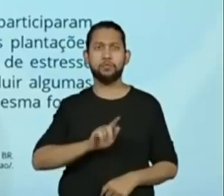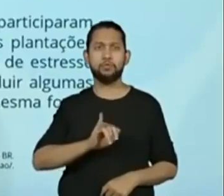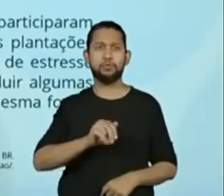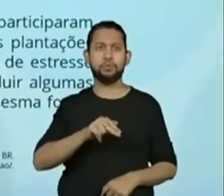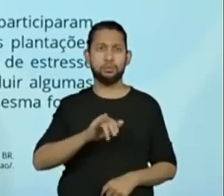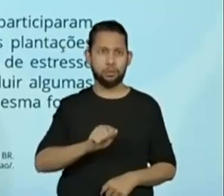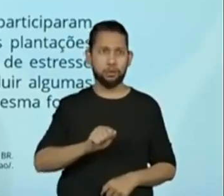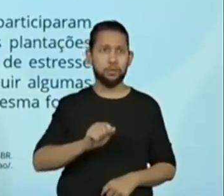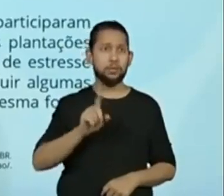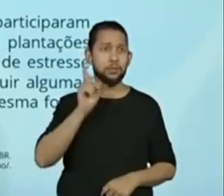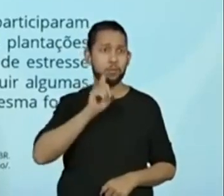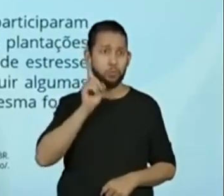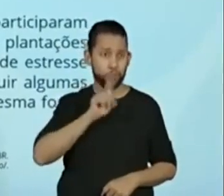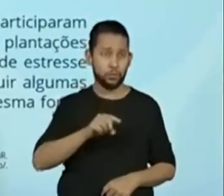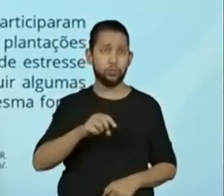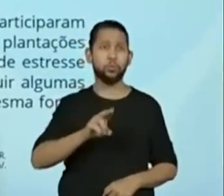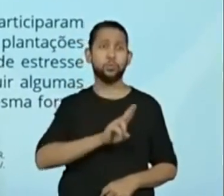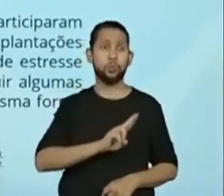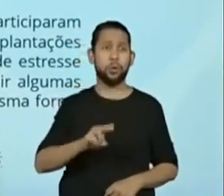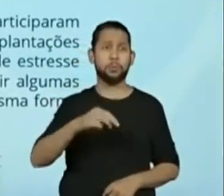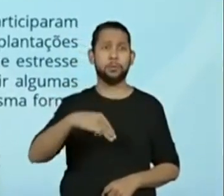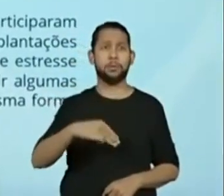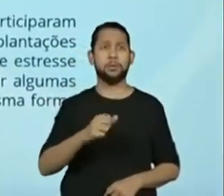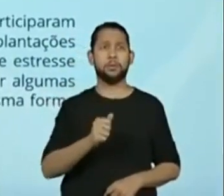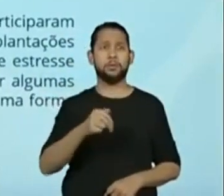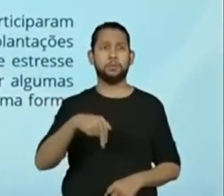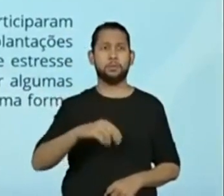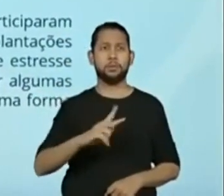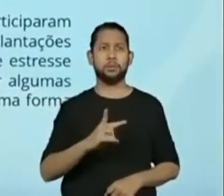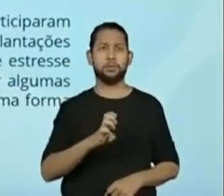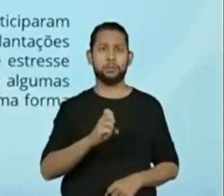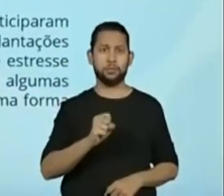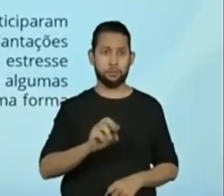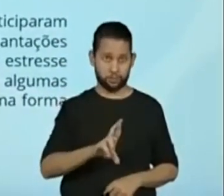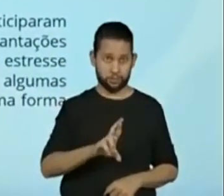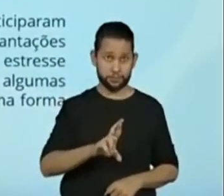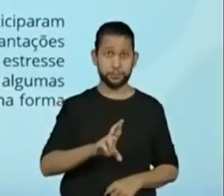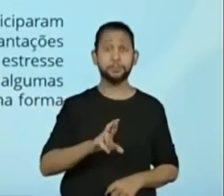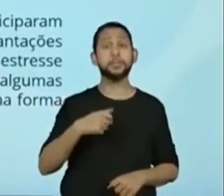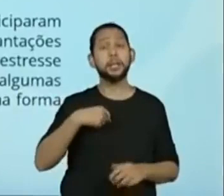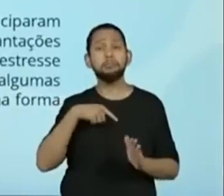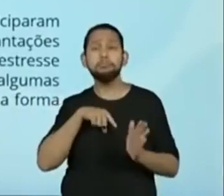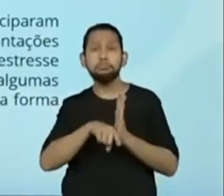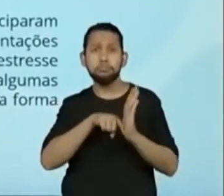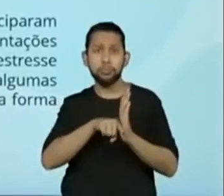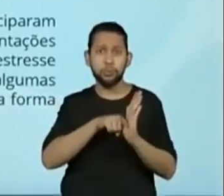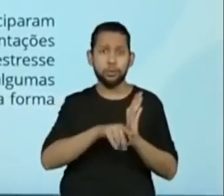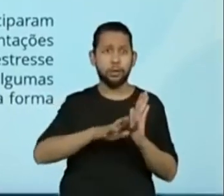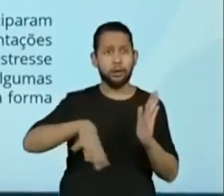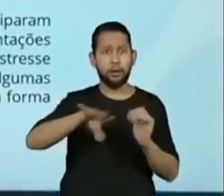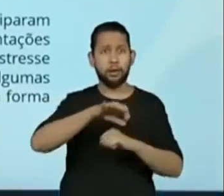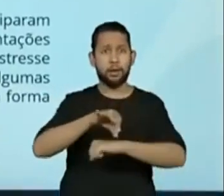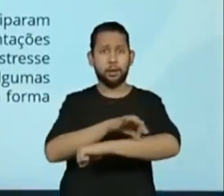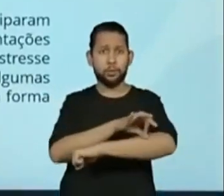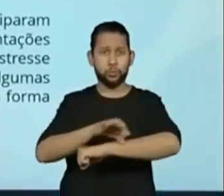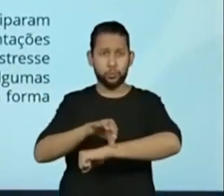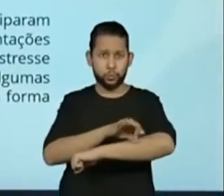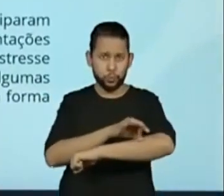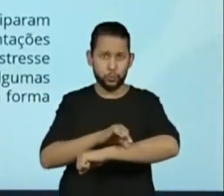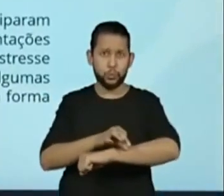colaboração das três instituições para o Departamento de Arquitetura e Paisagismo e a Royal...